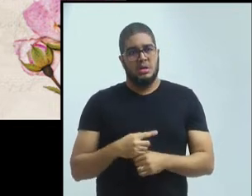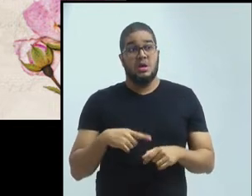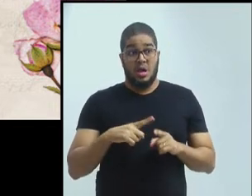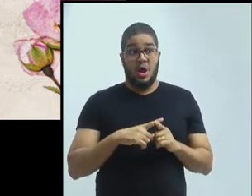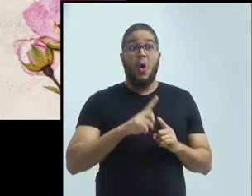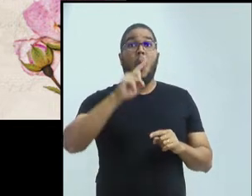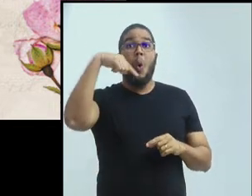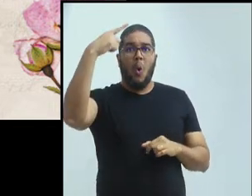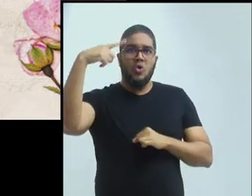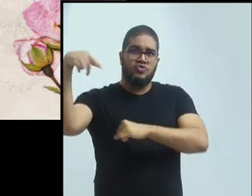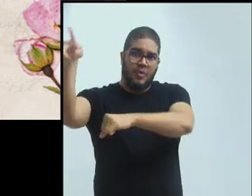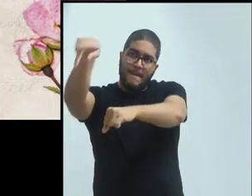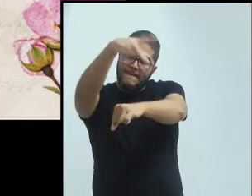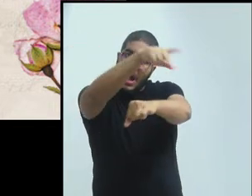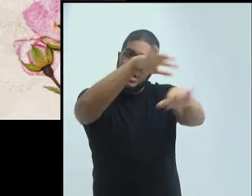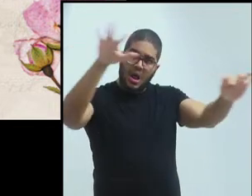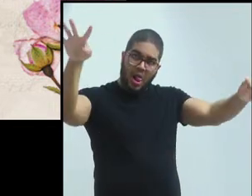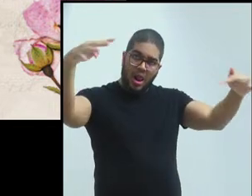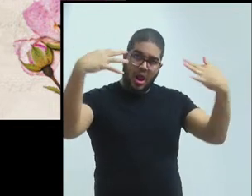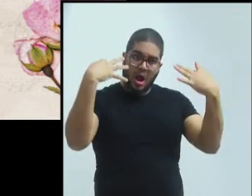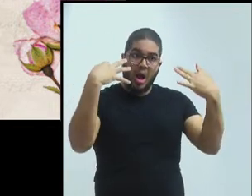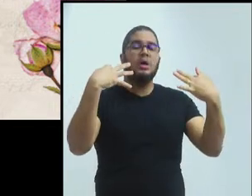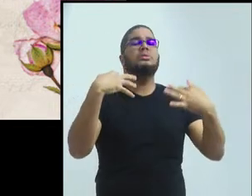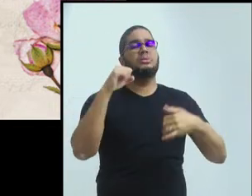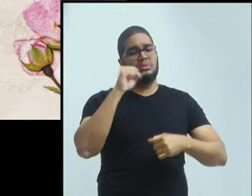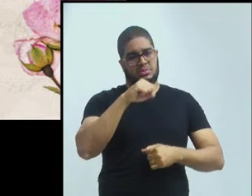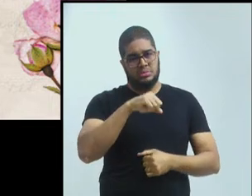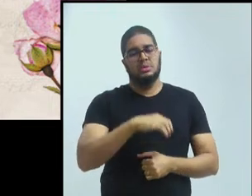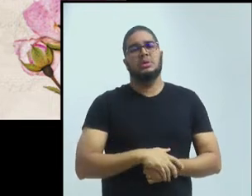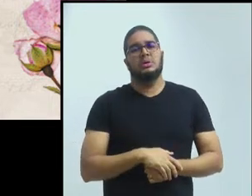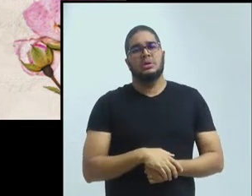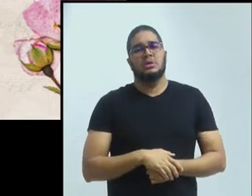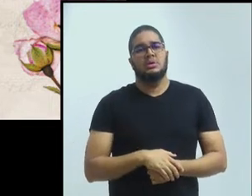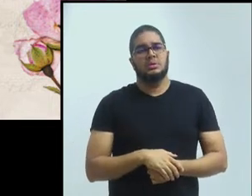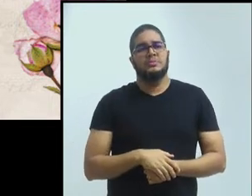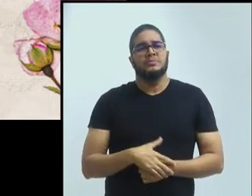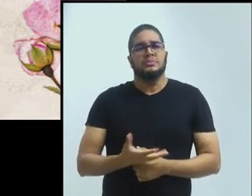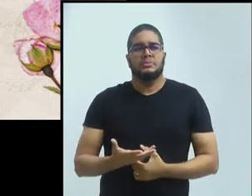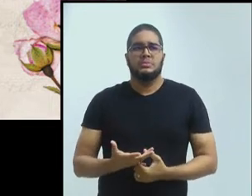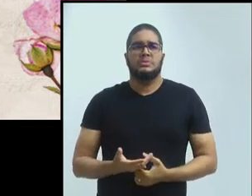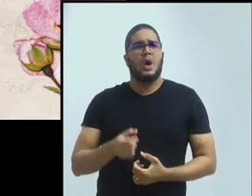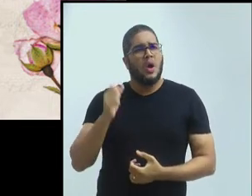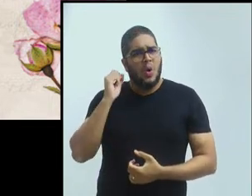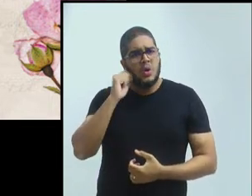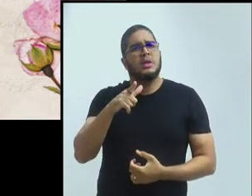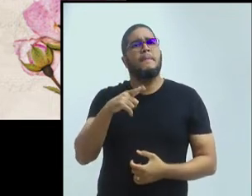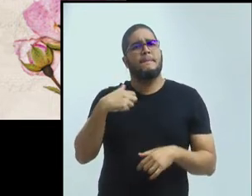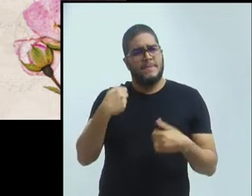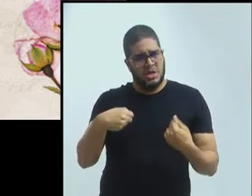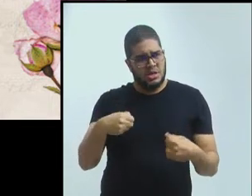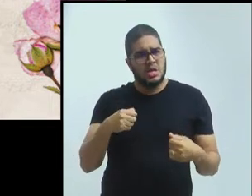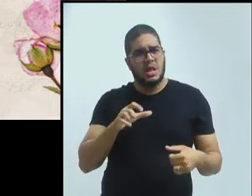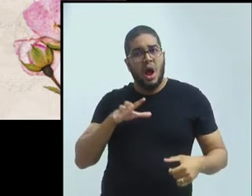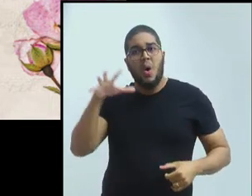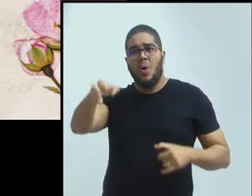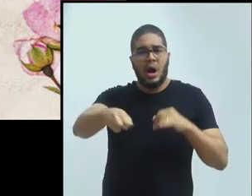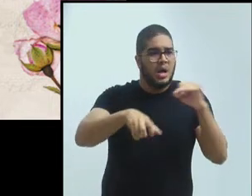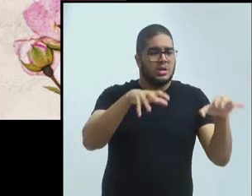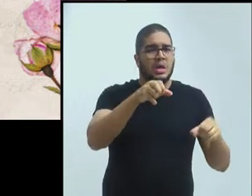pode ser alcançada, para ser reconhecida, ela deve ser alcançada